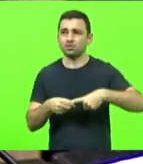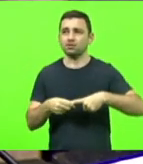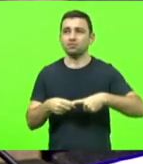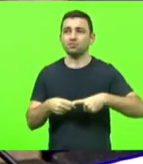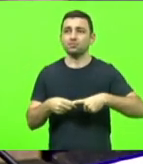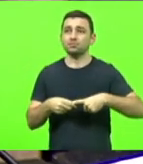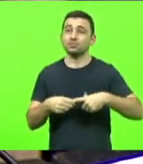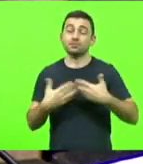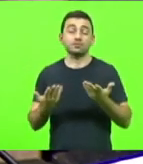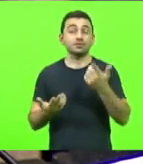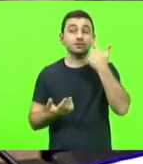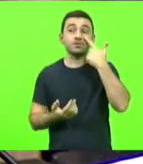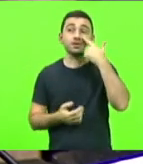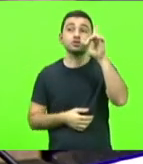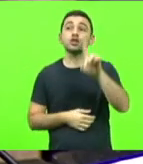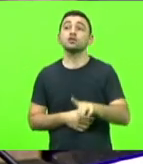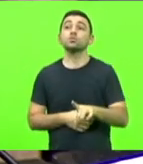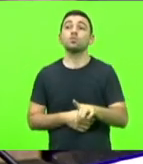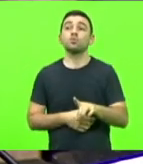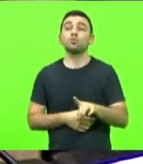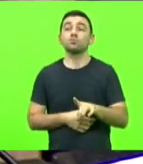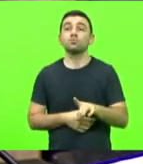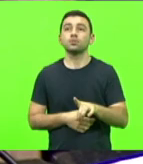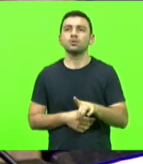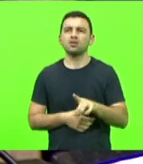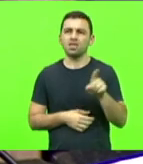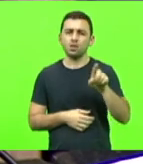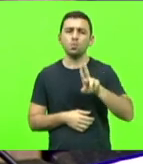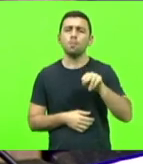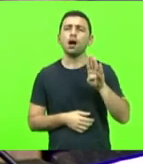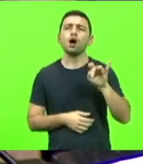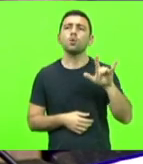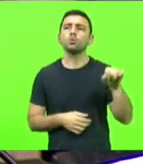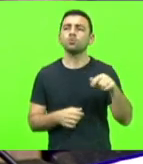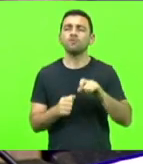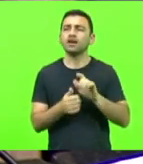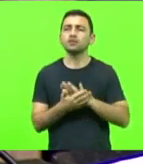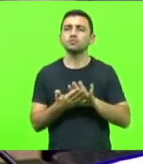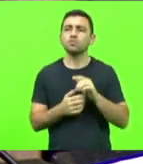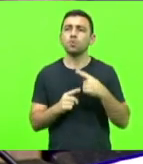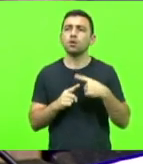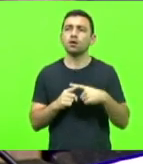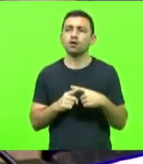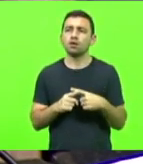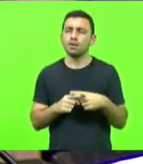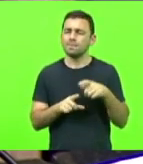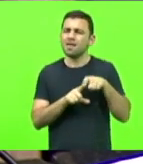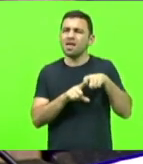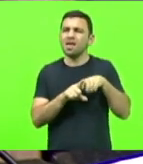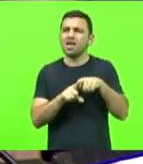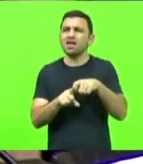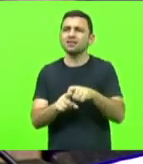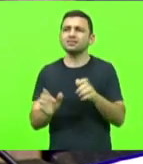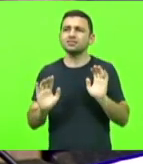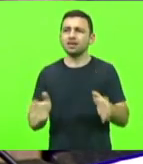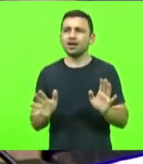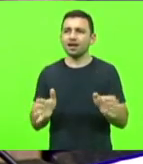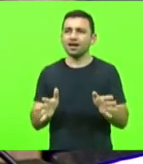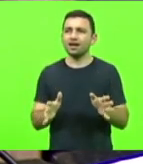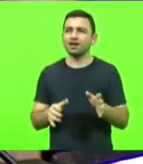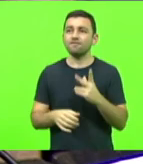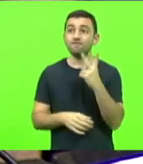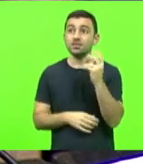diretores de centro. Por que o Baldo não faz o mesmo? Nós estamos há meses, há meses, quase 20 meses,